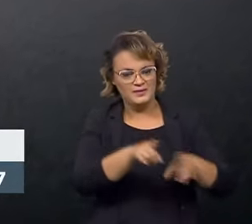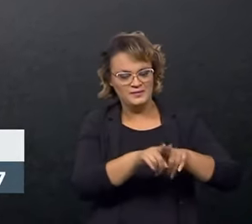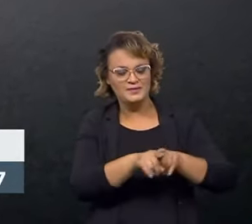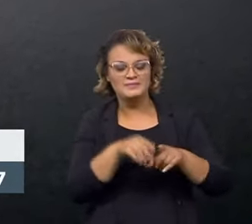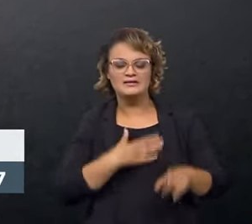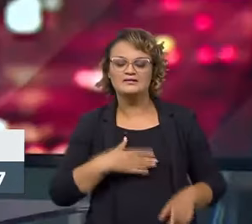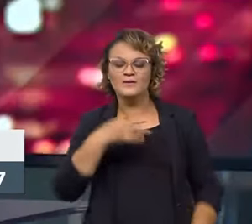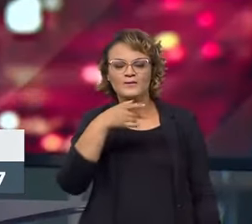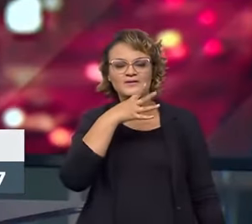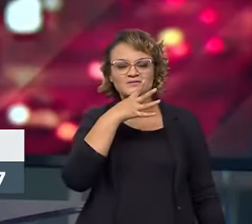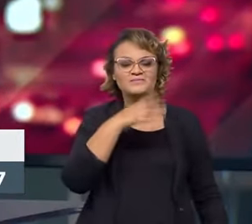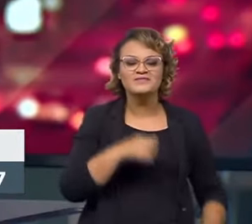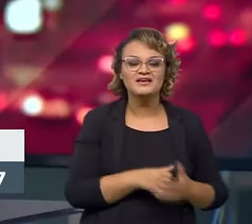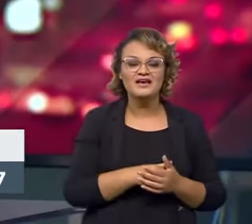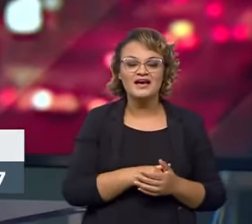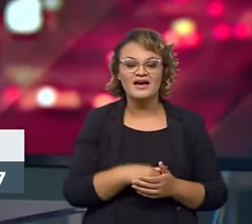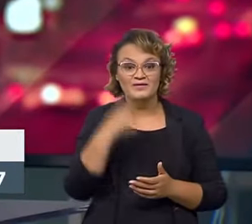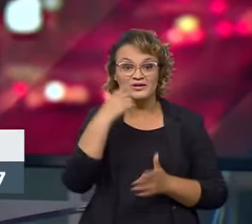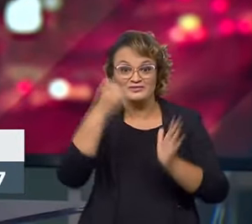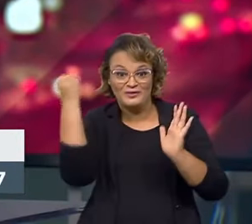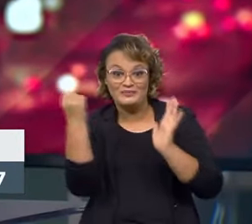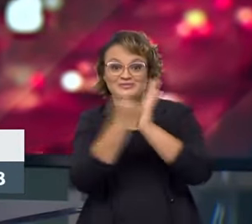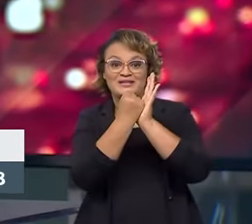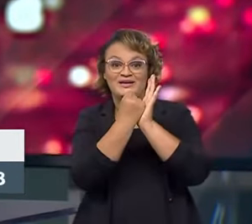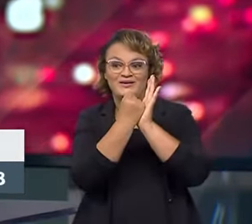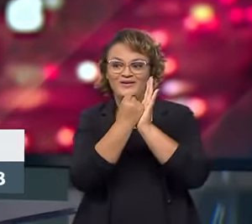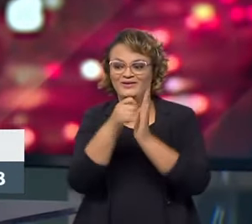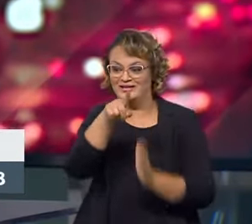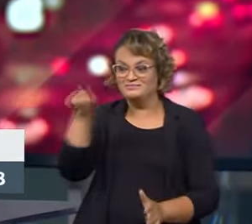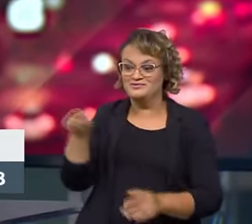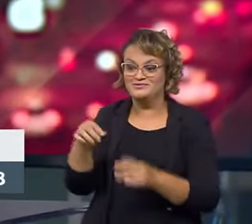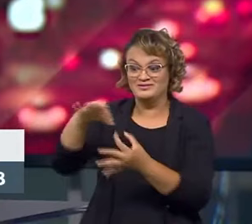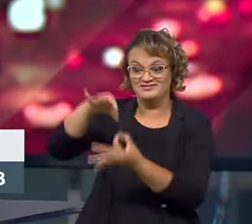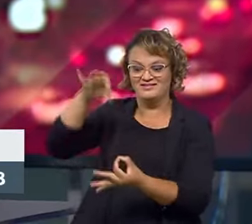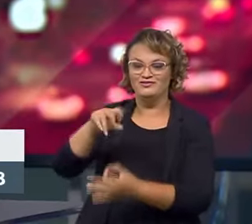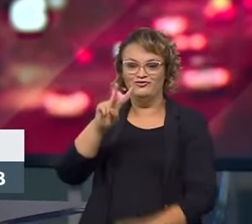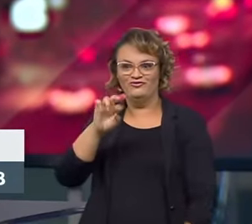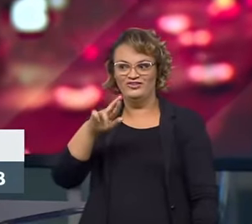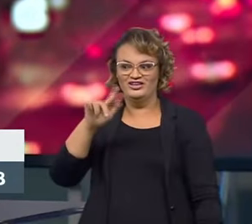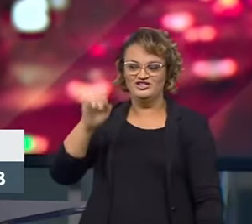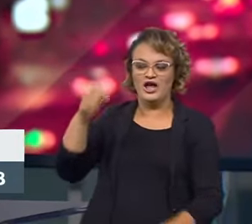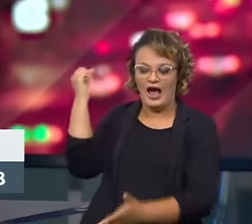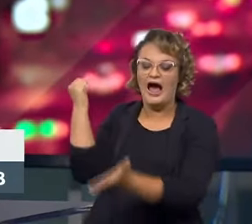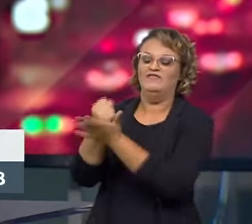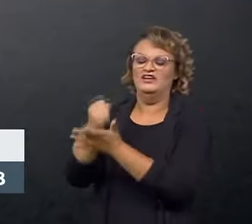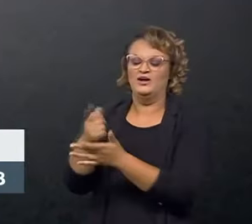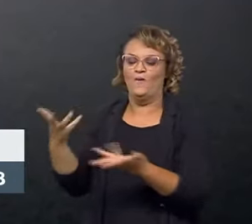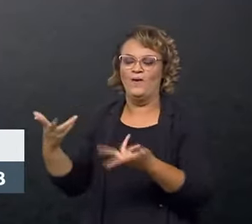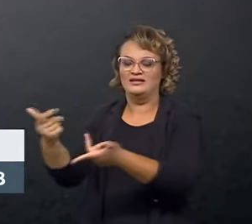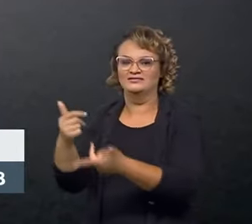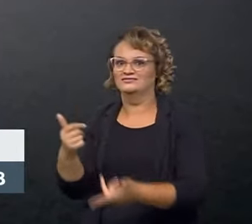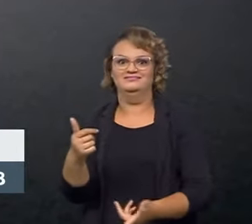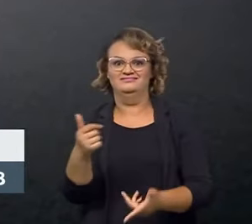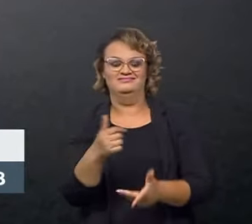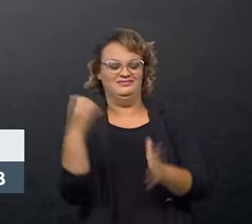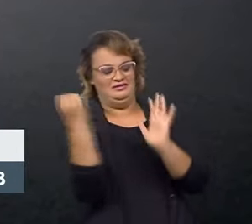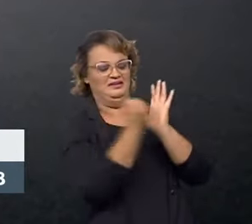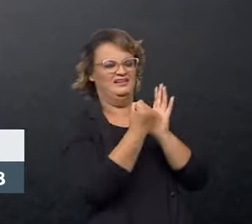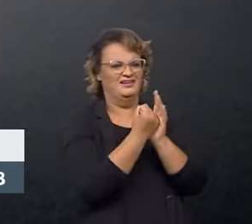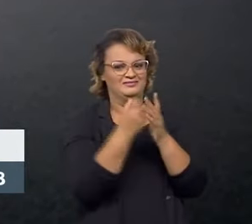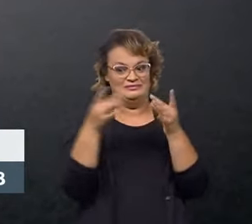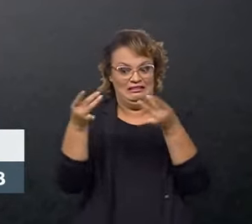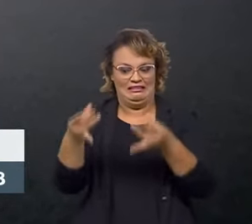prazer. Achei que você queria colocar o selo do Inmetro nos virginianos. É mais o contrário, eles vão botar o selo virginiano no Inmetro.